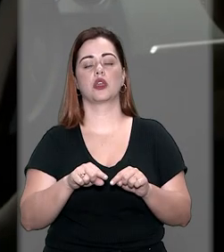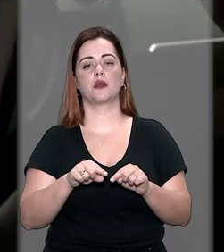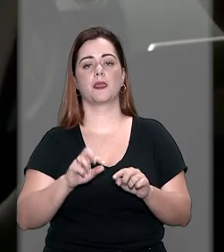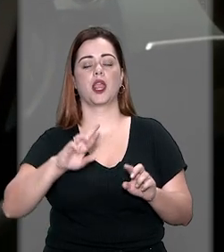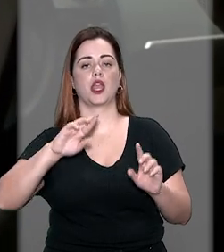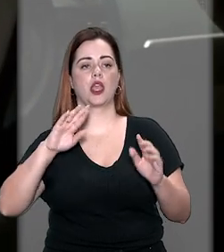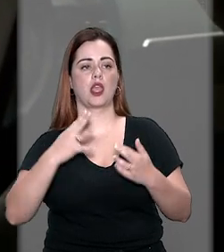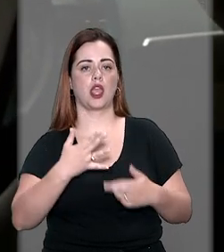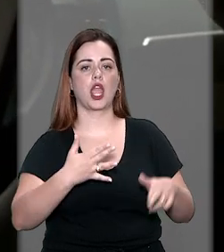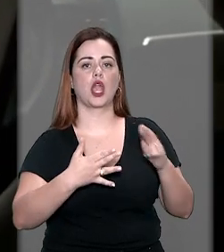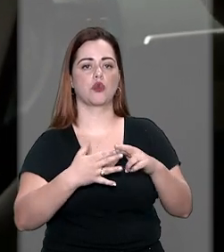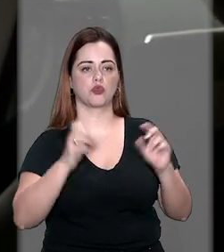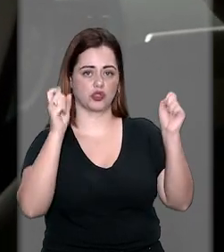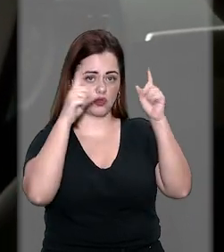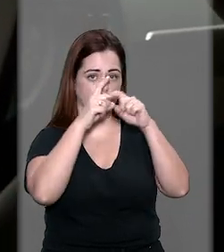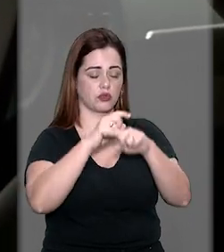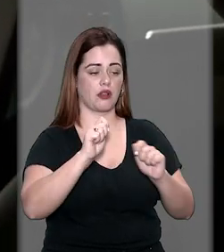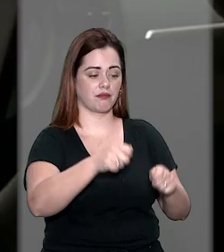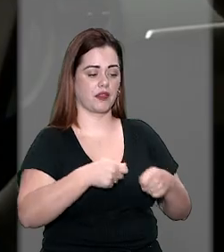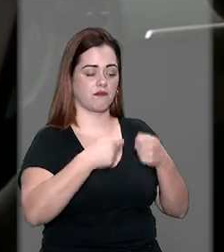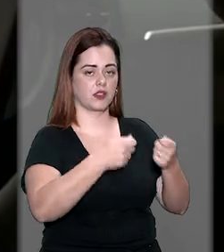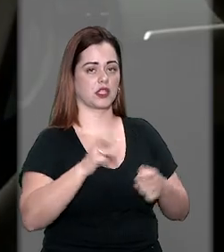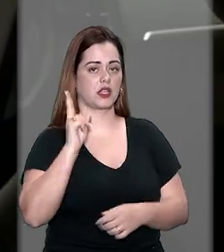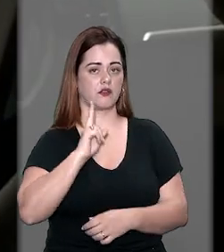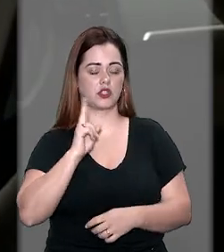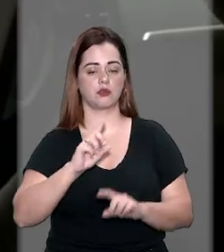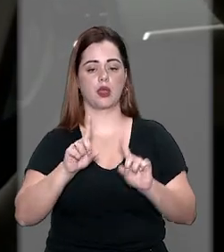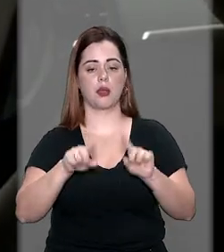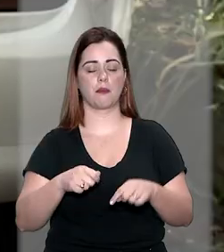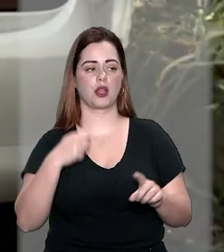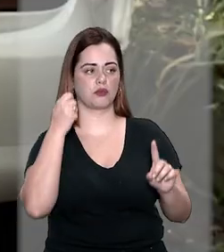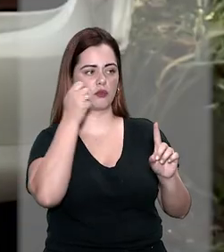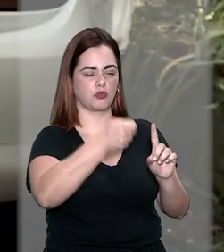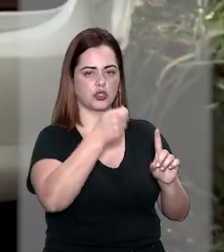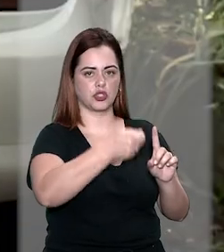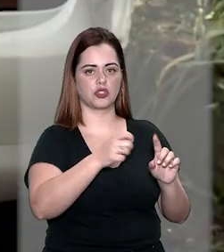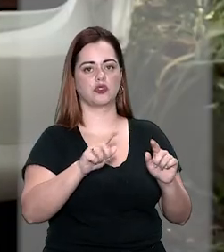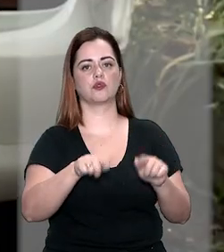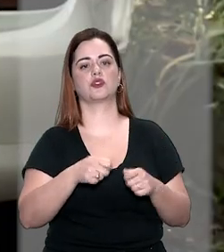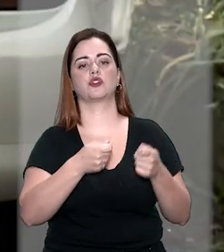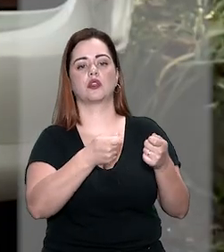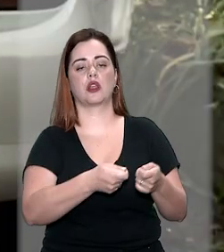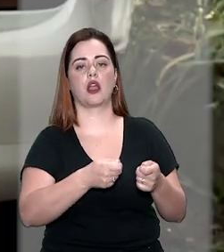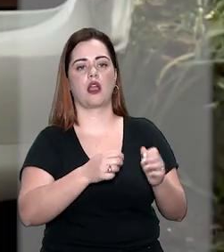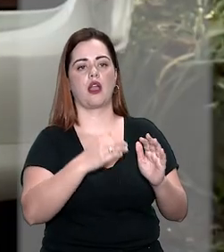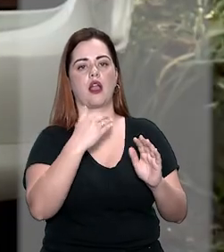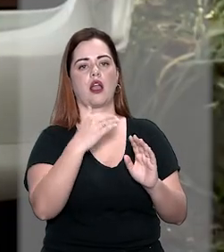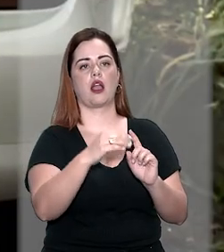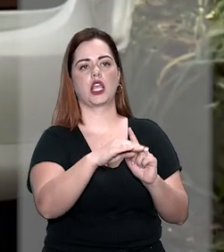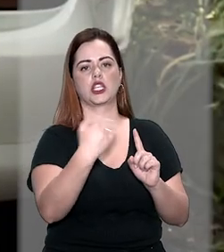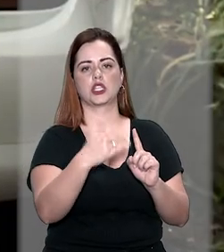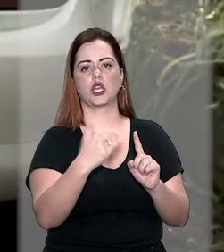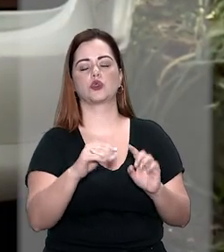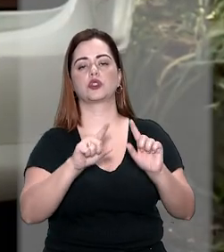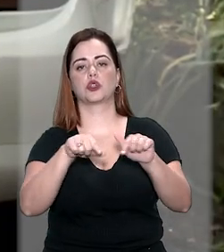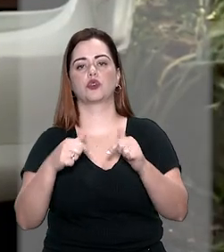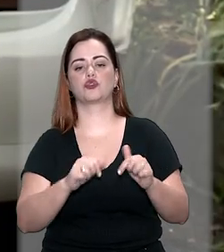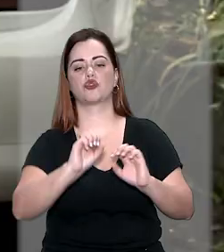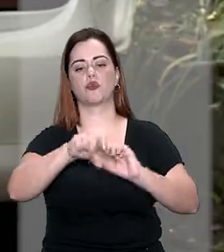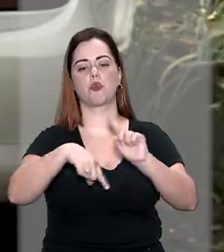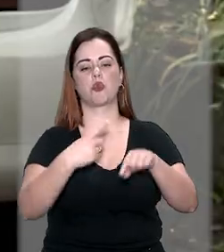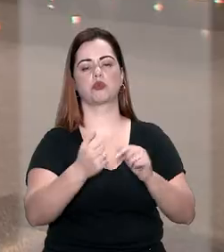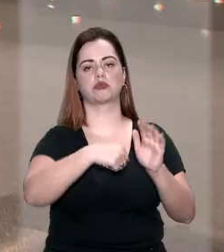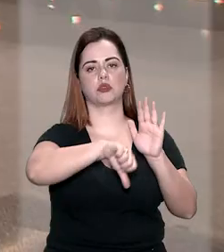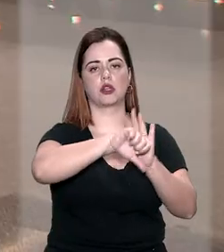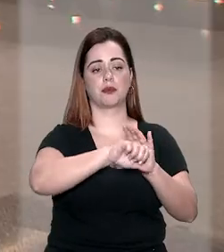pelo uso de recurso que dificultou a defesa da vítima e pelo objetivo de assegurar a execução ou a ocultação de outro